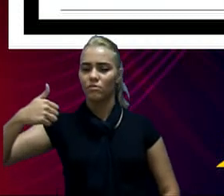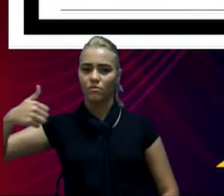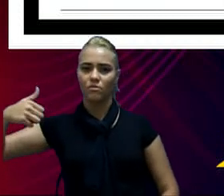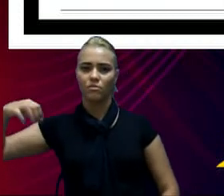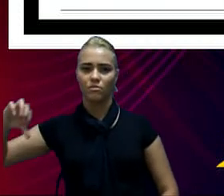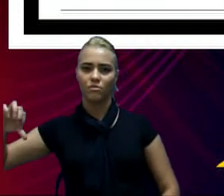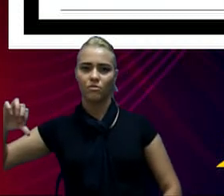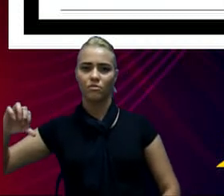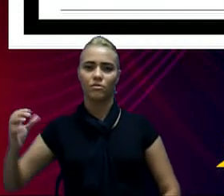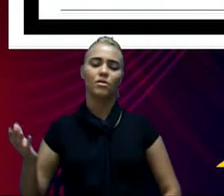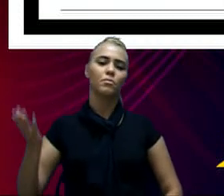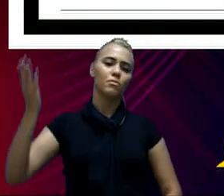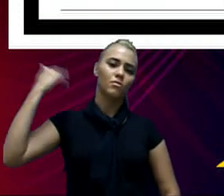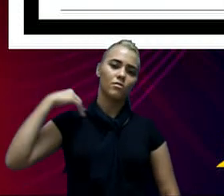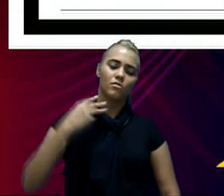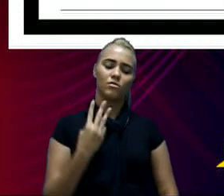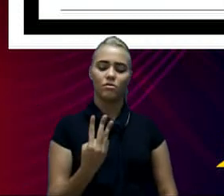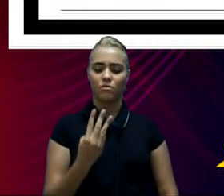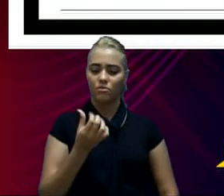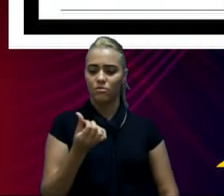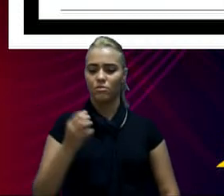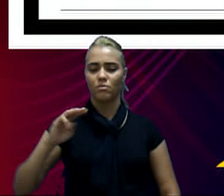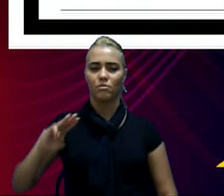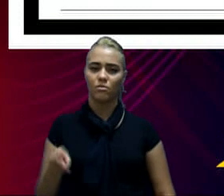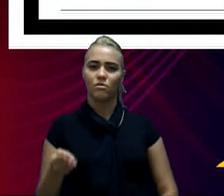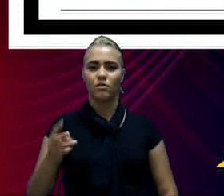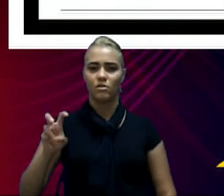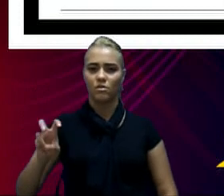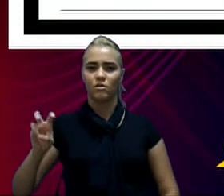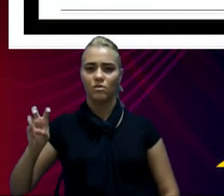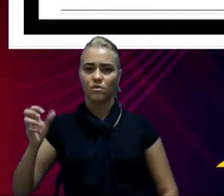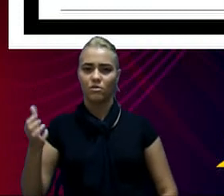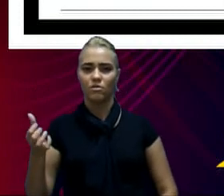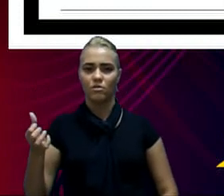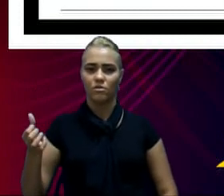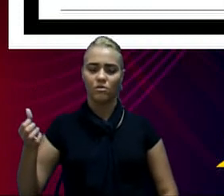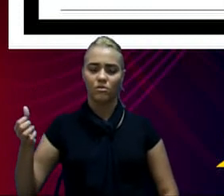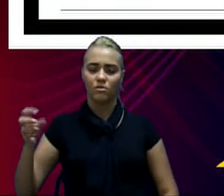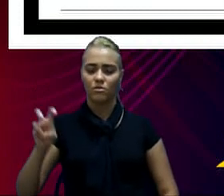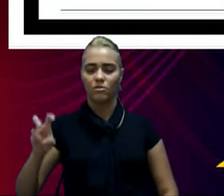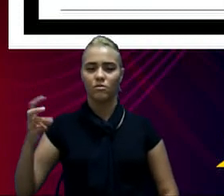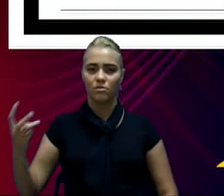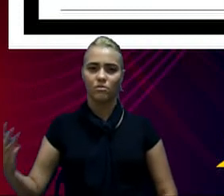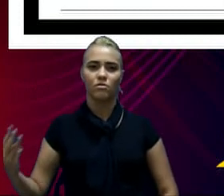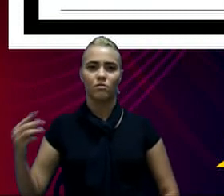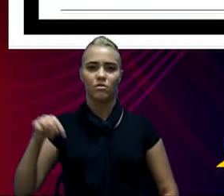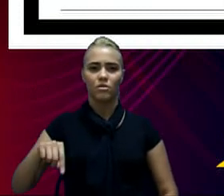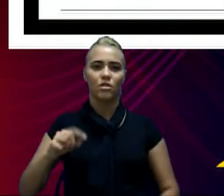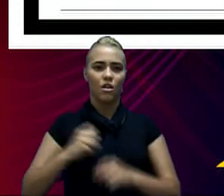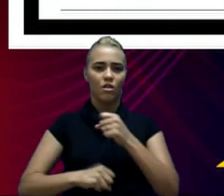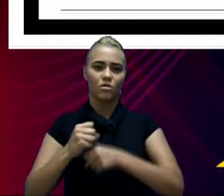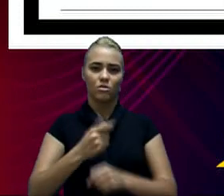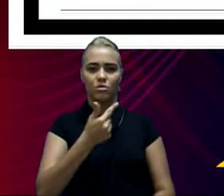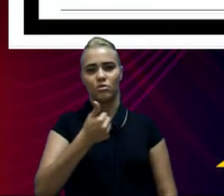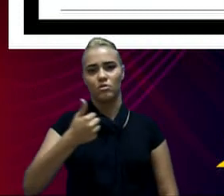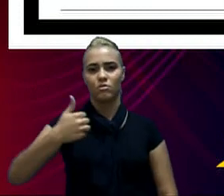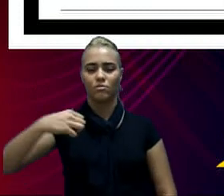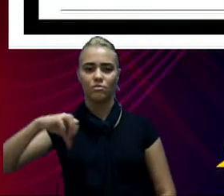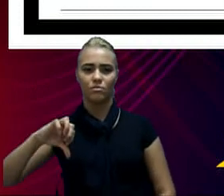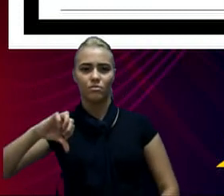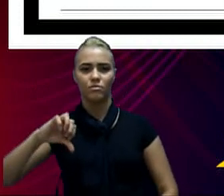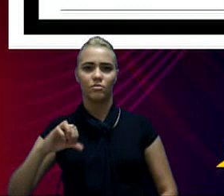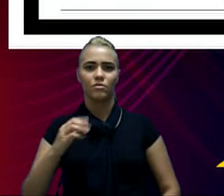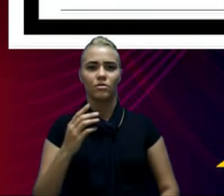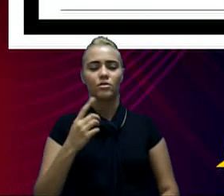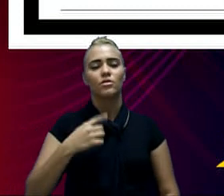contra R$ 36,523,00, que foram transferidos no decorrer do ano de 2019. E